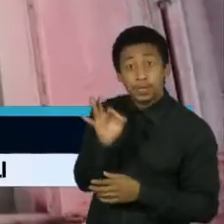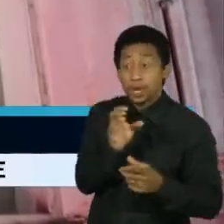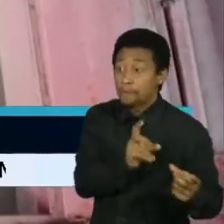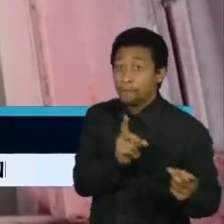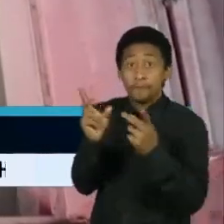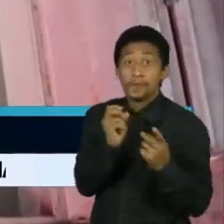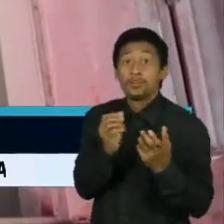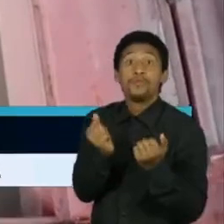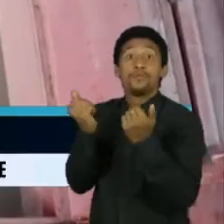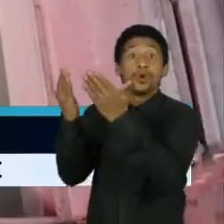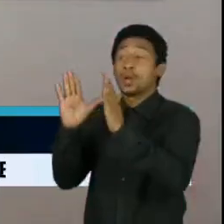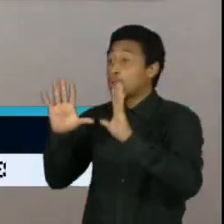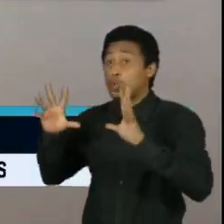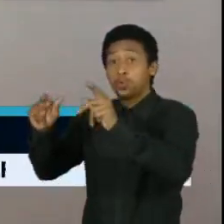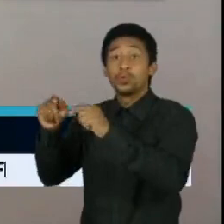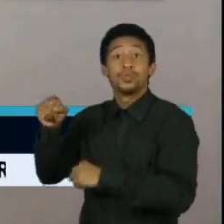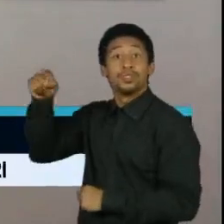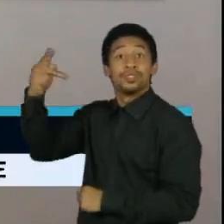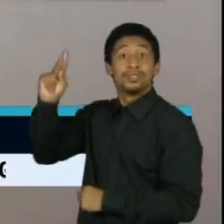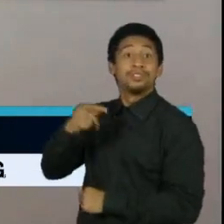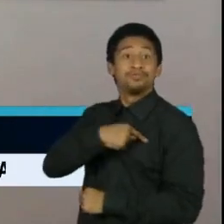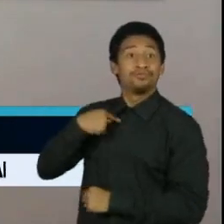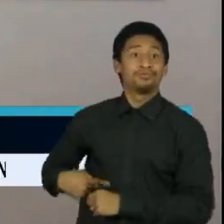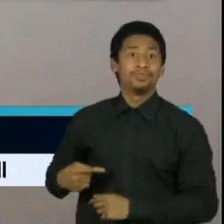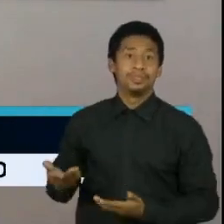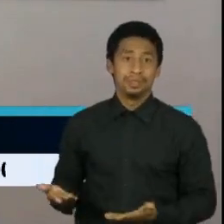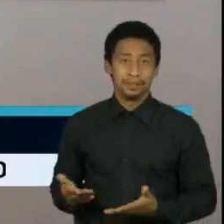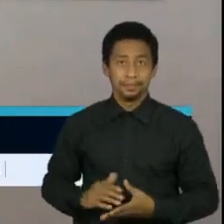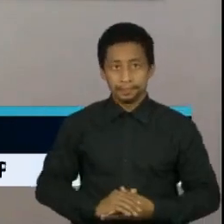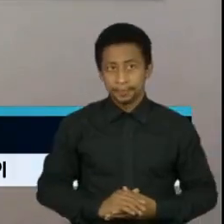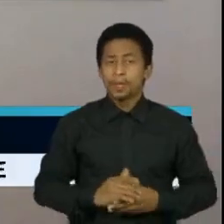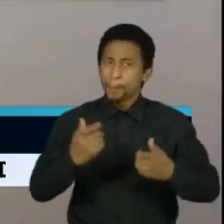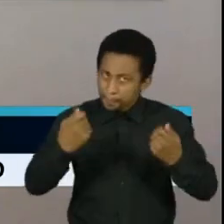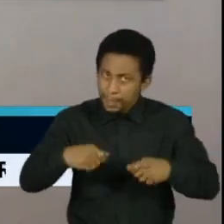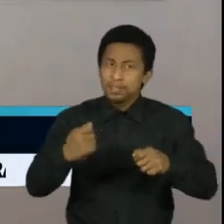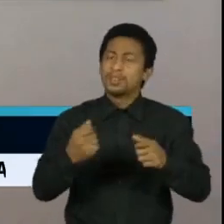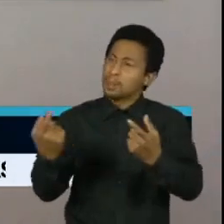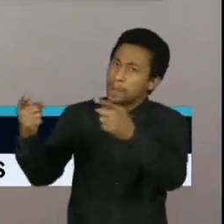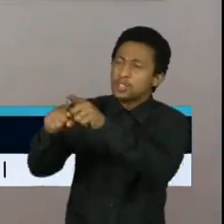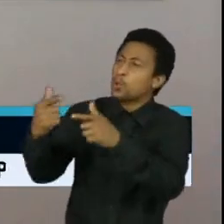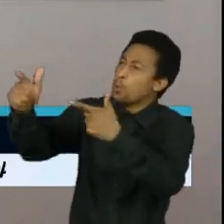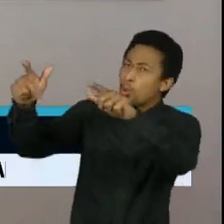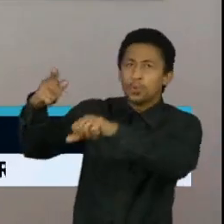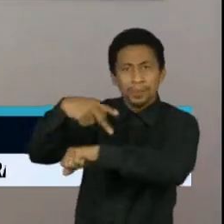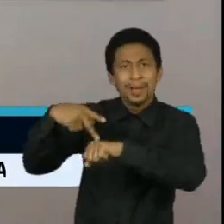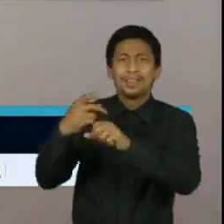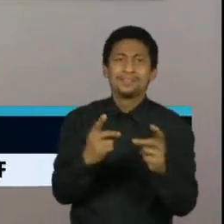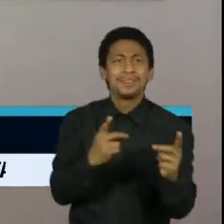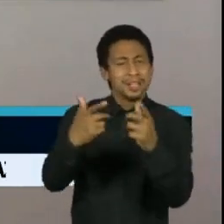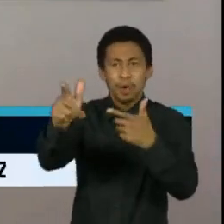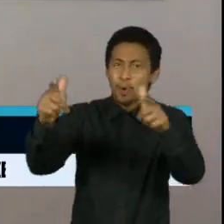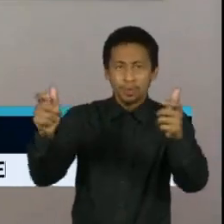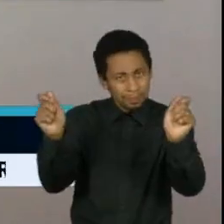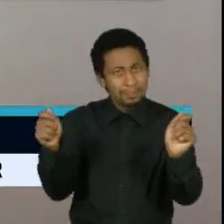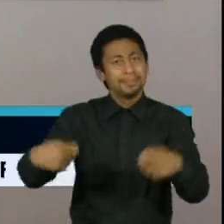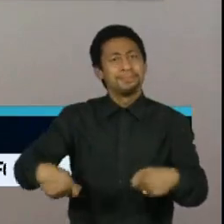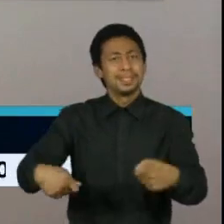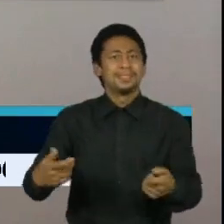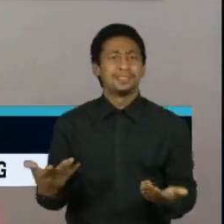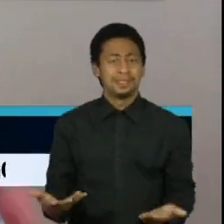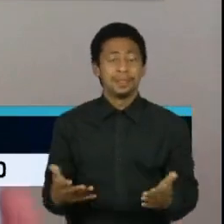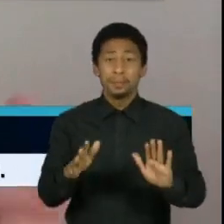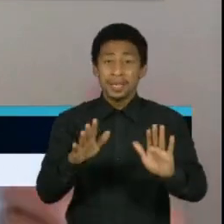concentradas na China. Seria interessante a gente diversificar? Sem dúvida alguma. Mas como é que nós vamos encontrar